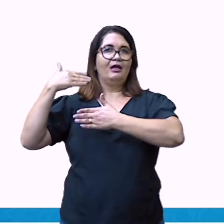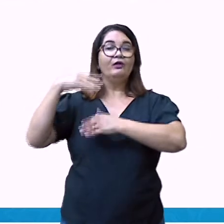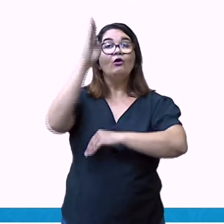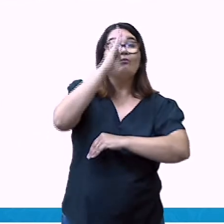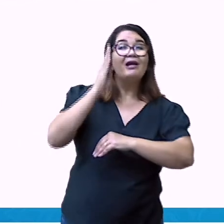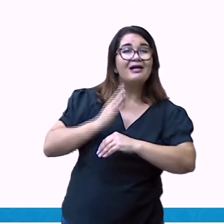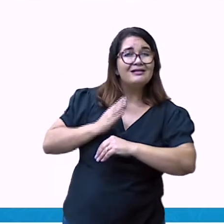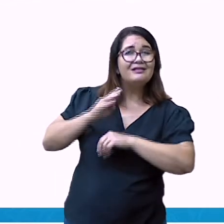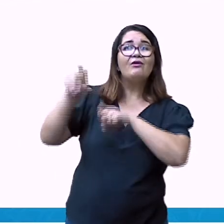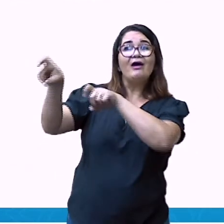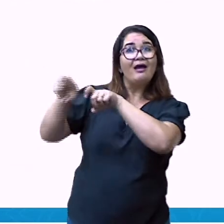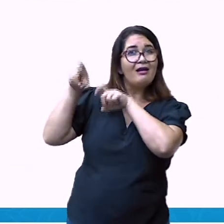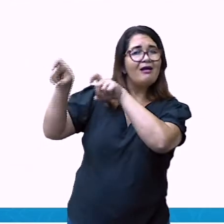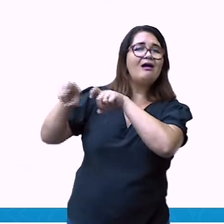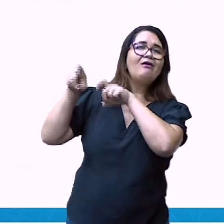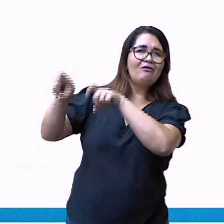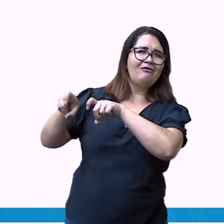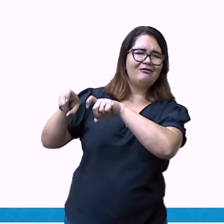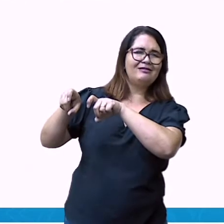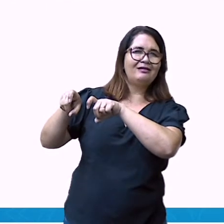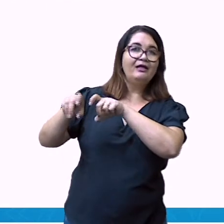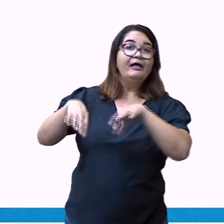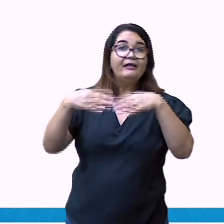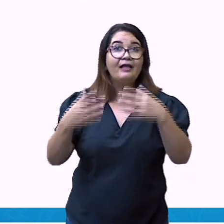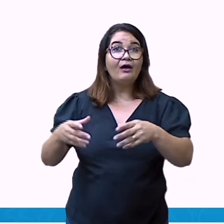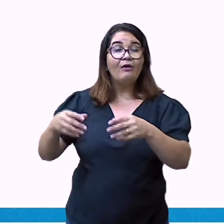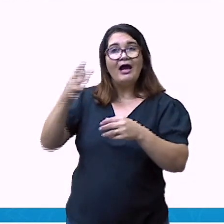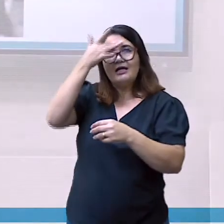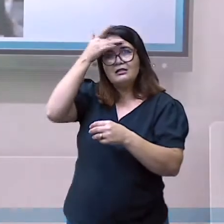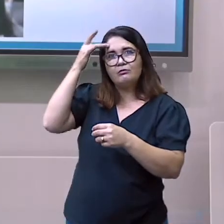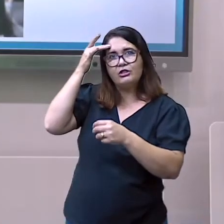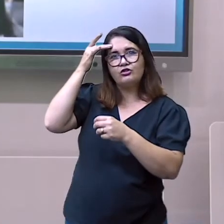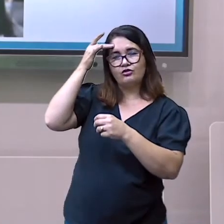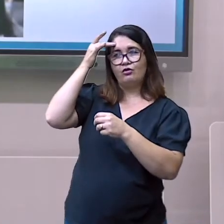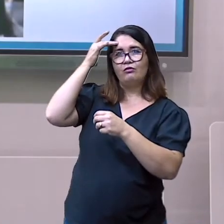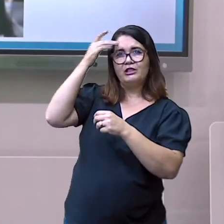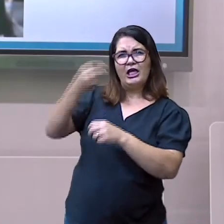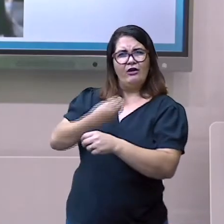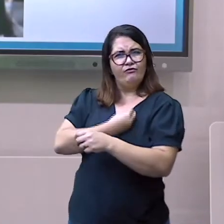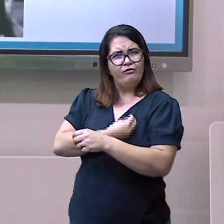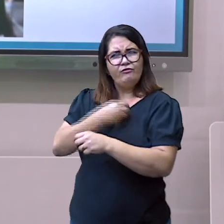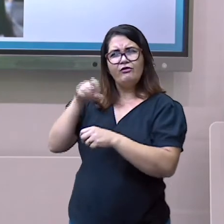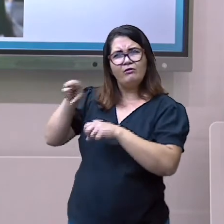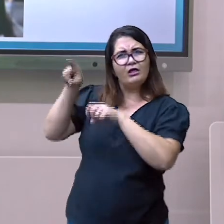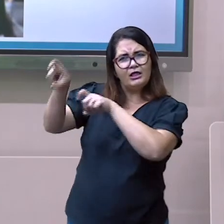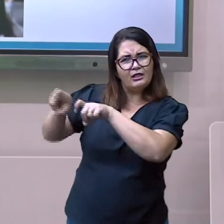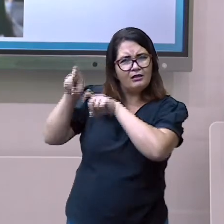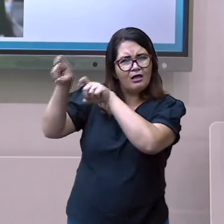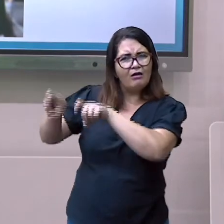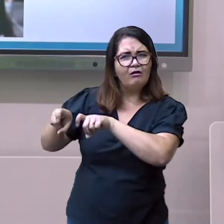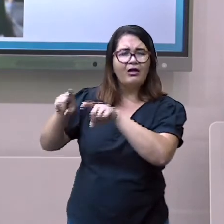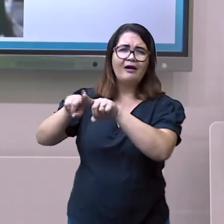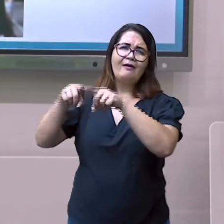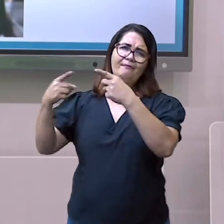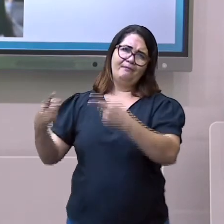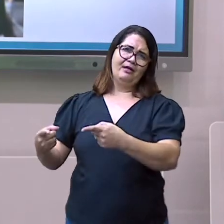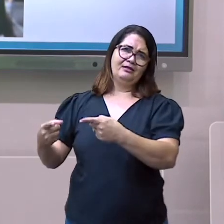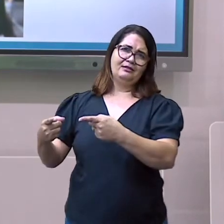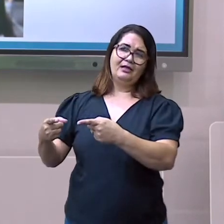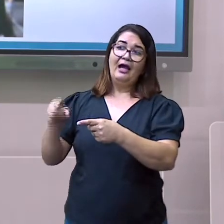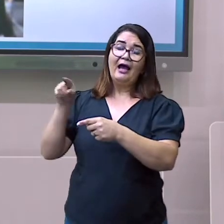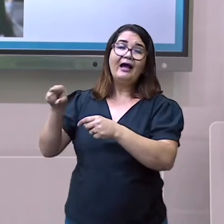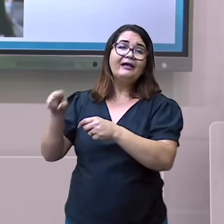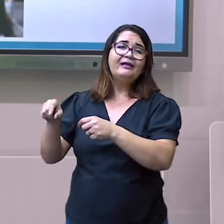parte da população vivia no campo. O êxodo rural, ou seja, o deslocamento da